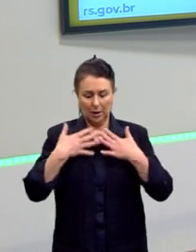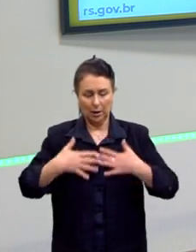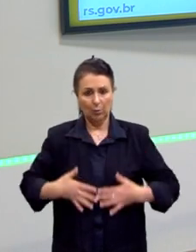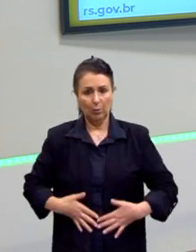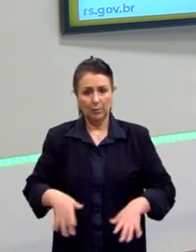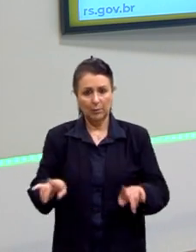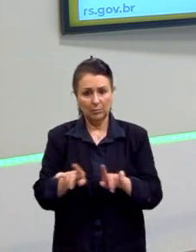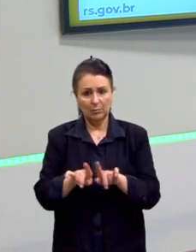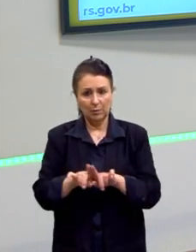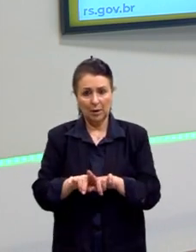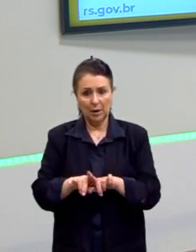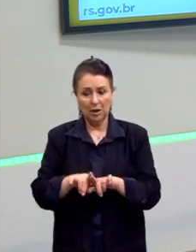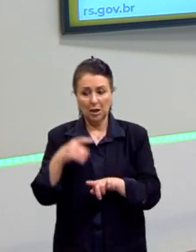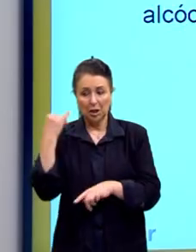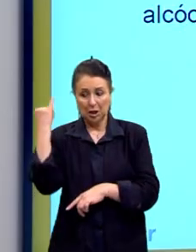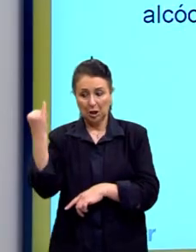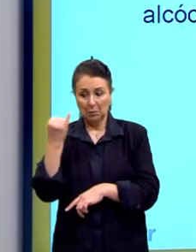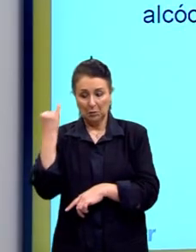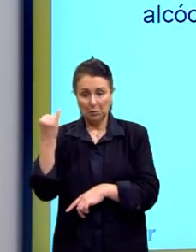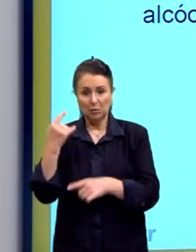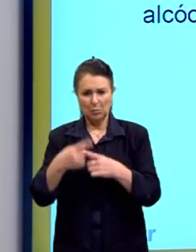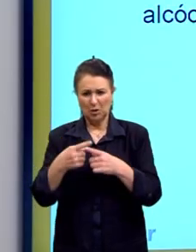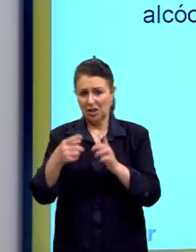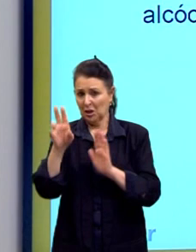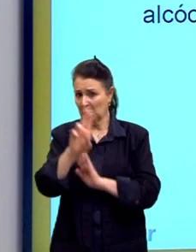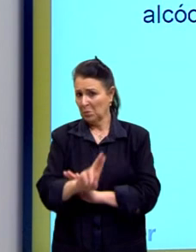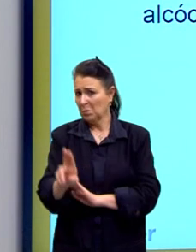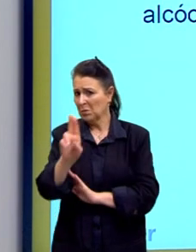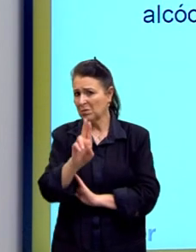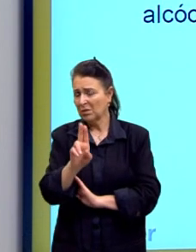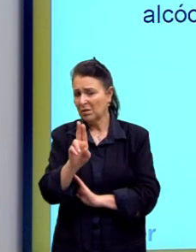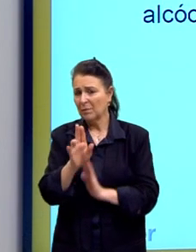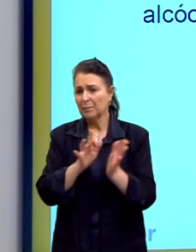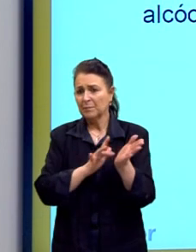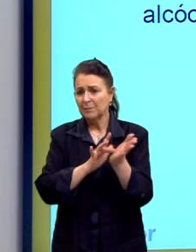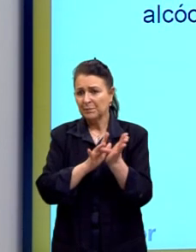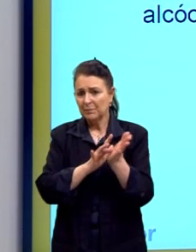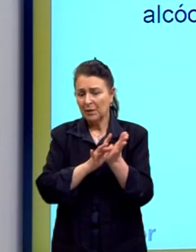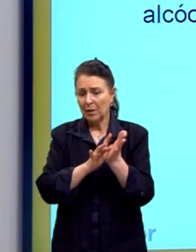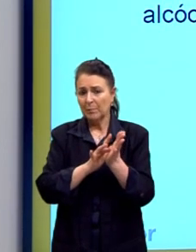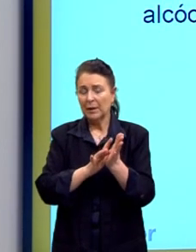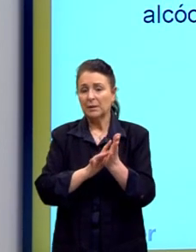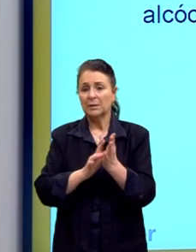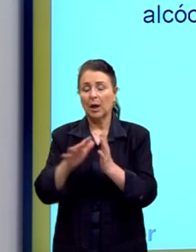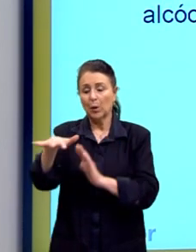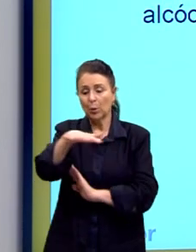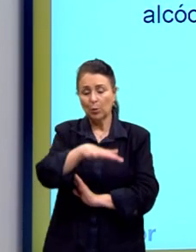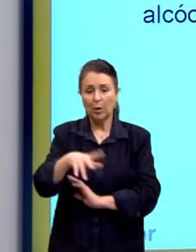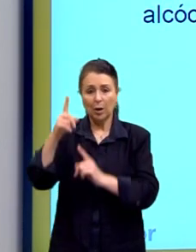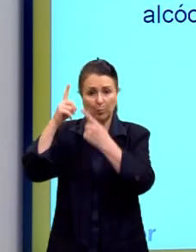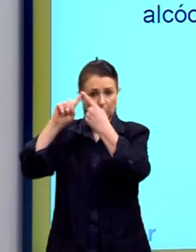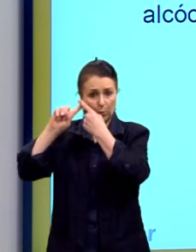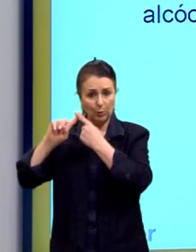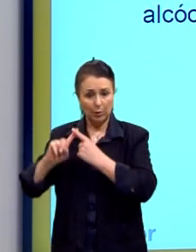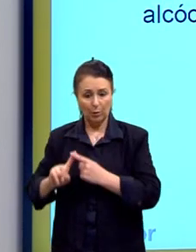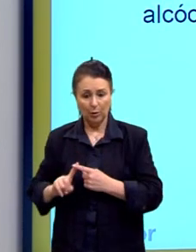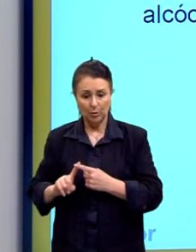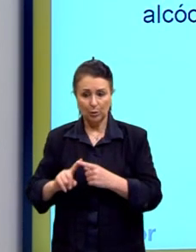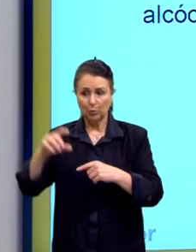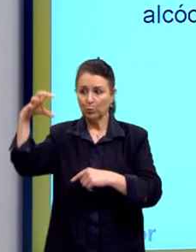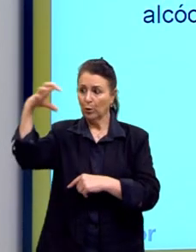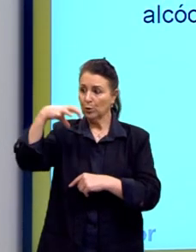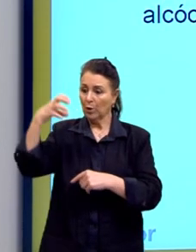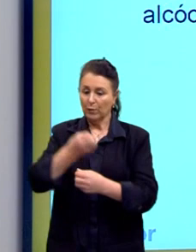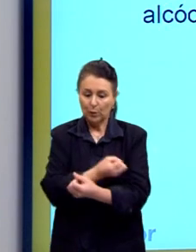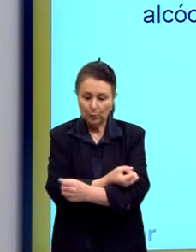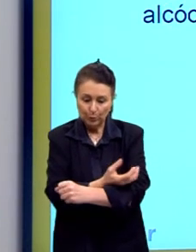vou chegar próximo a isso. Falácias formais está no campo da lógica. Quando chove, a grama fica molhada.